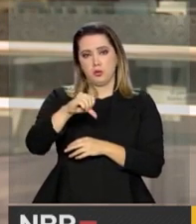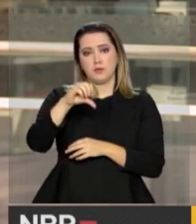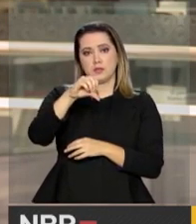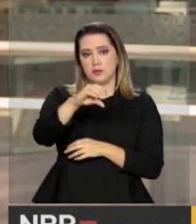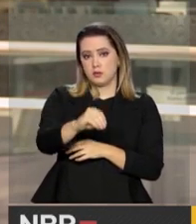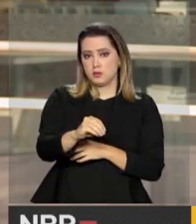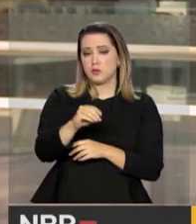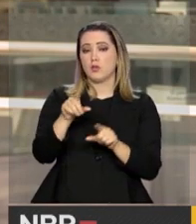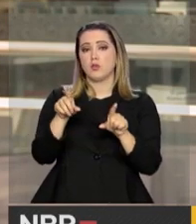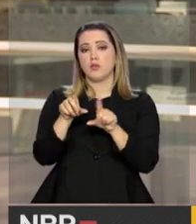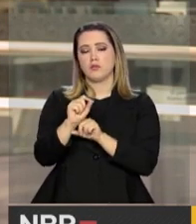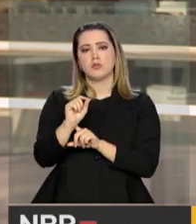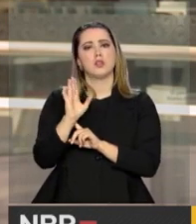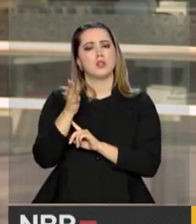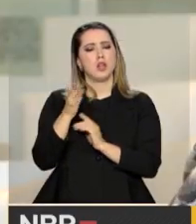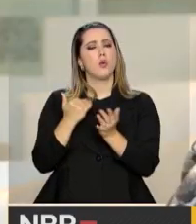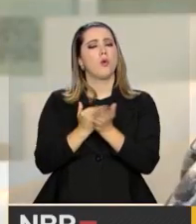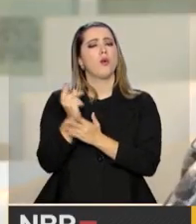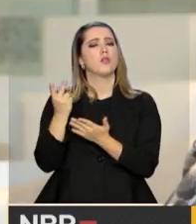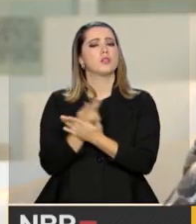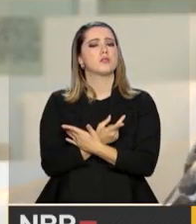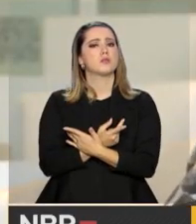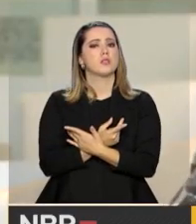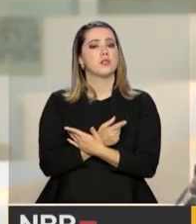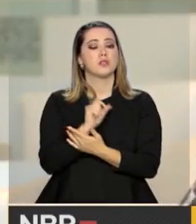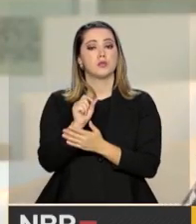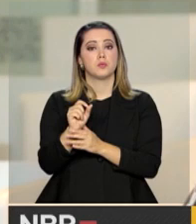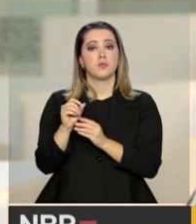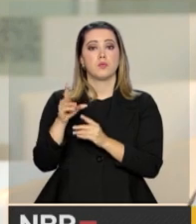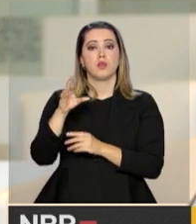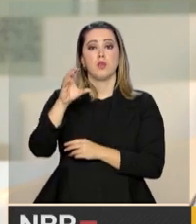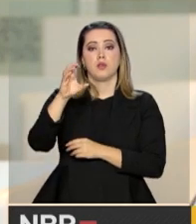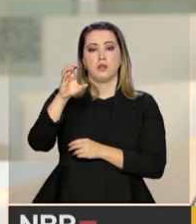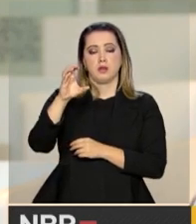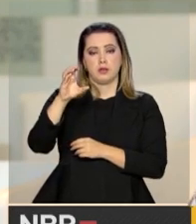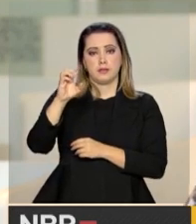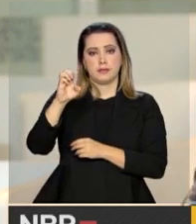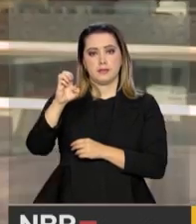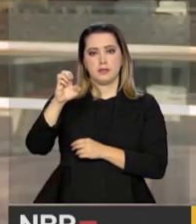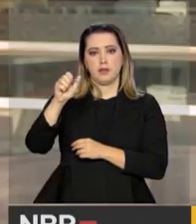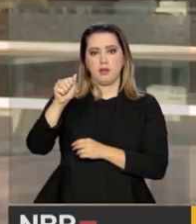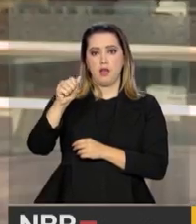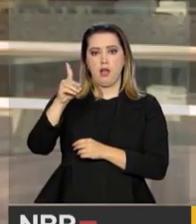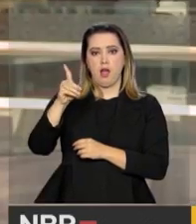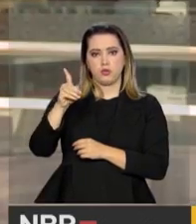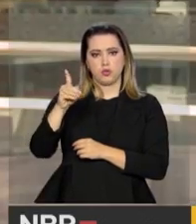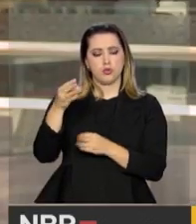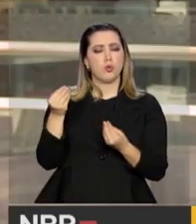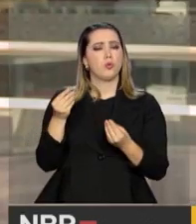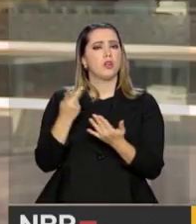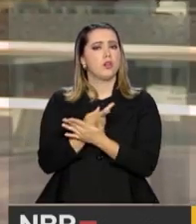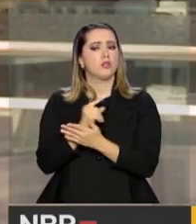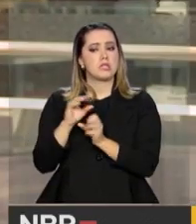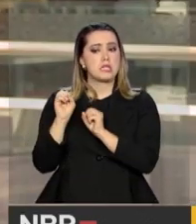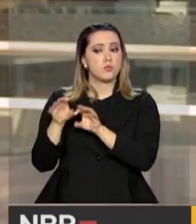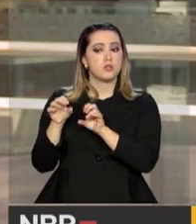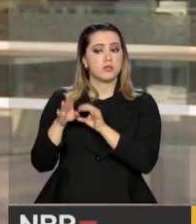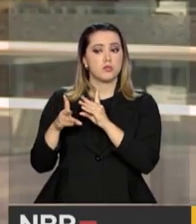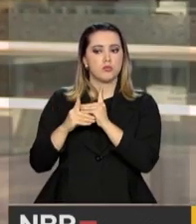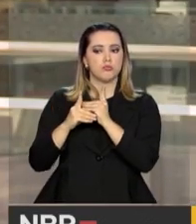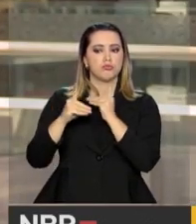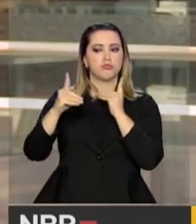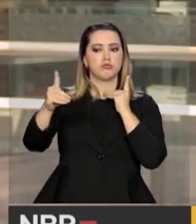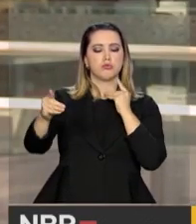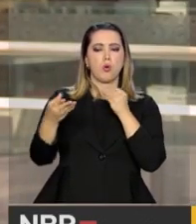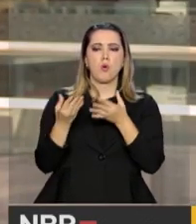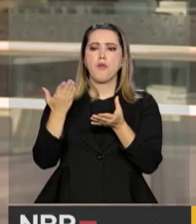uma proposta, o Centro de Educação à Distância da Universidade de Brasília, com a proposta de levar isso através de ensino, envio